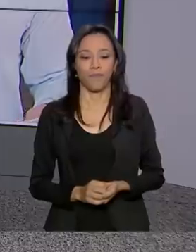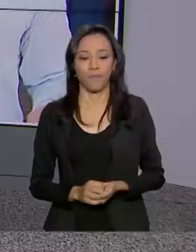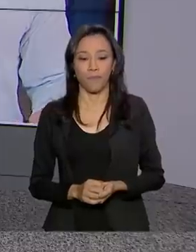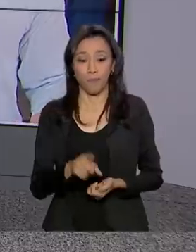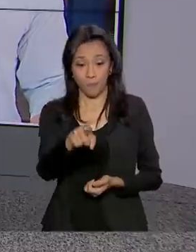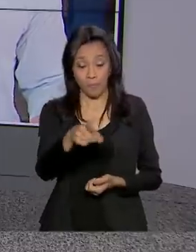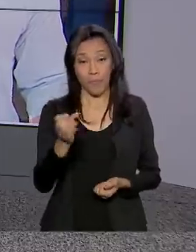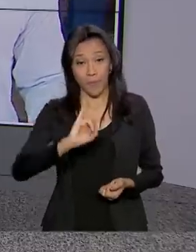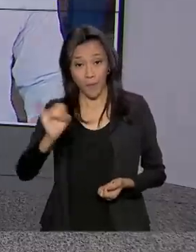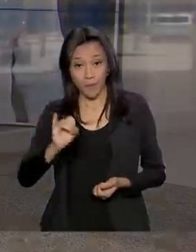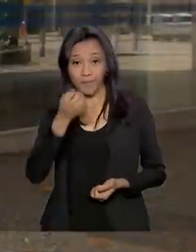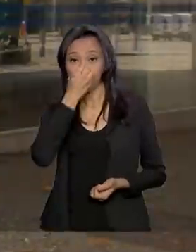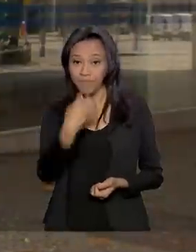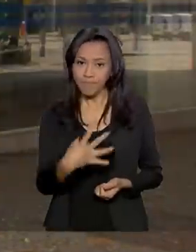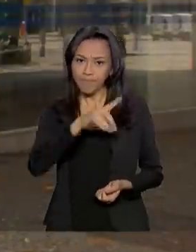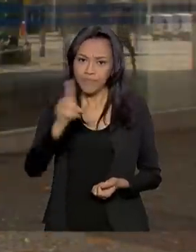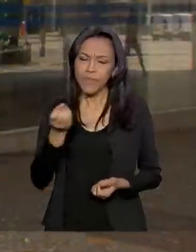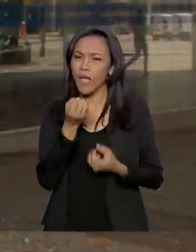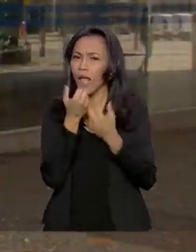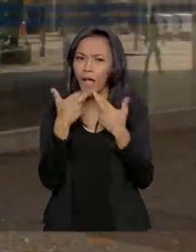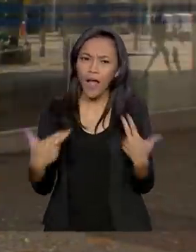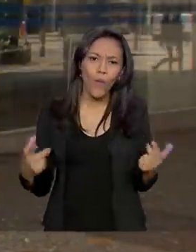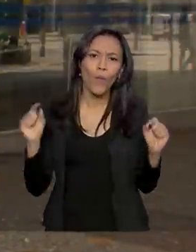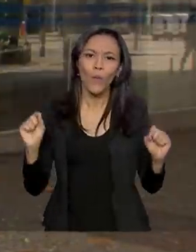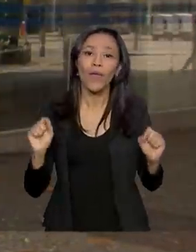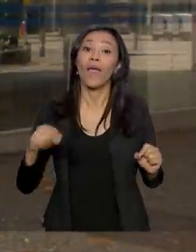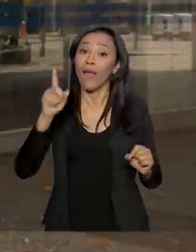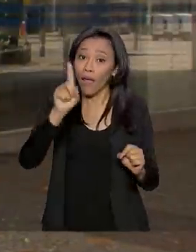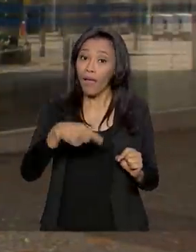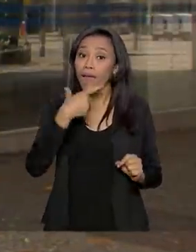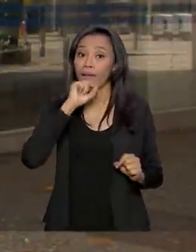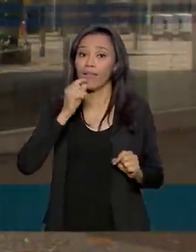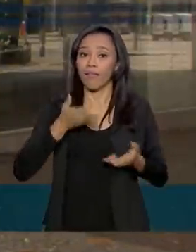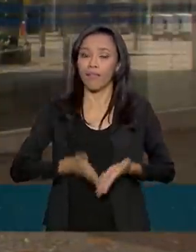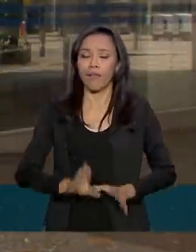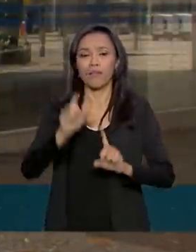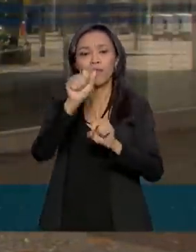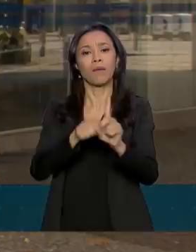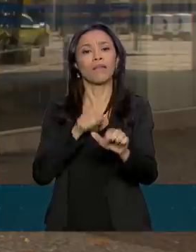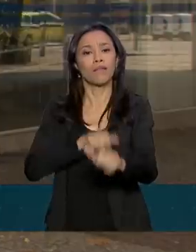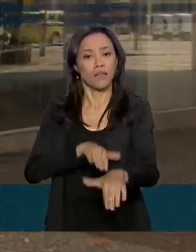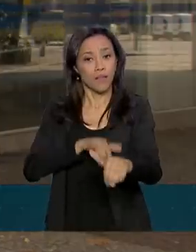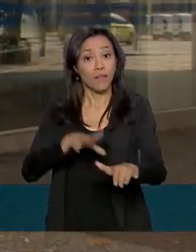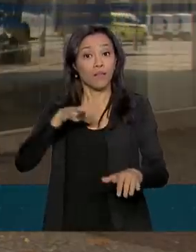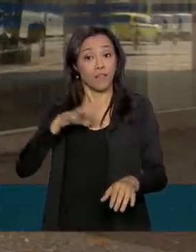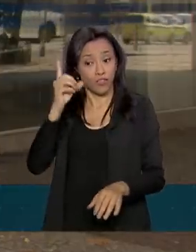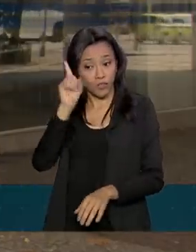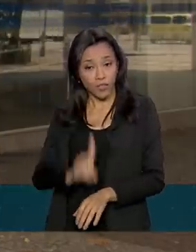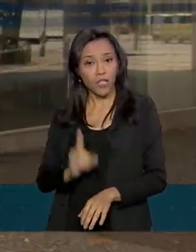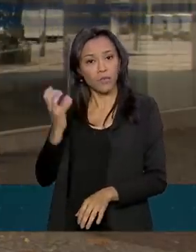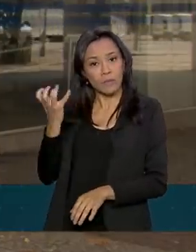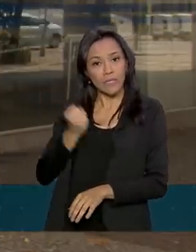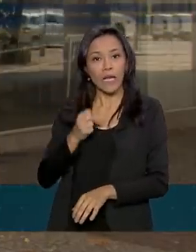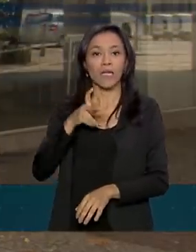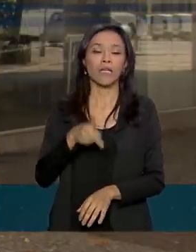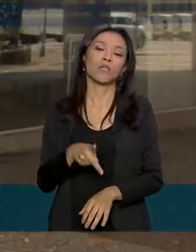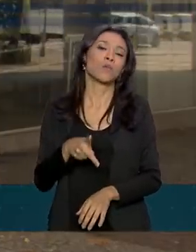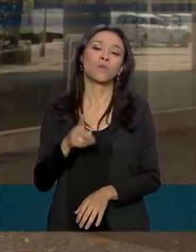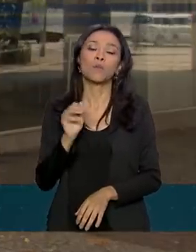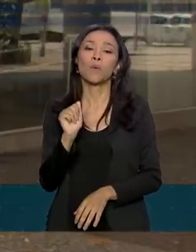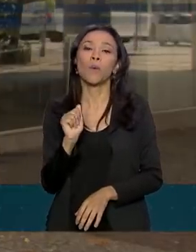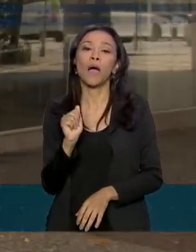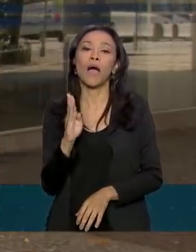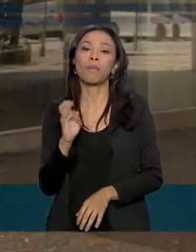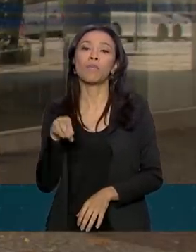Oi, Renata. Bom dia. A boa notícia é mesmo para os trabalhadores nascidos em setembro e que têm direito ao abono salarial do PIS-PASEP.